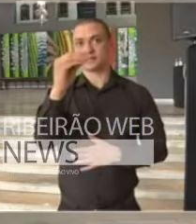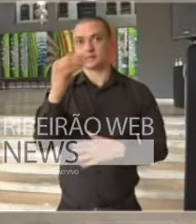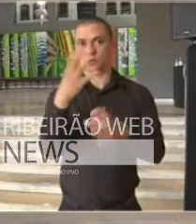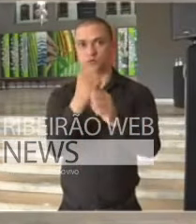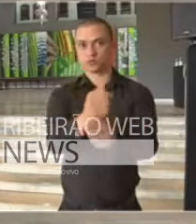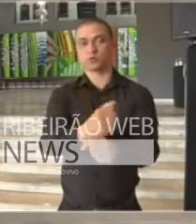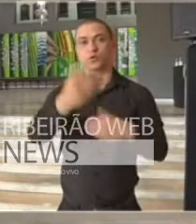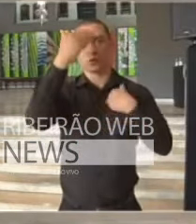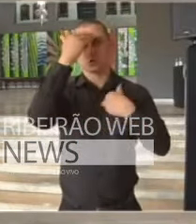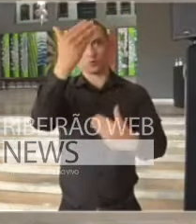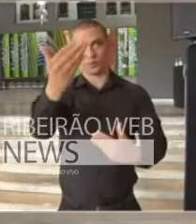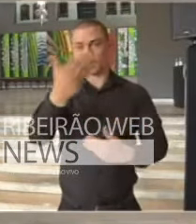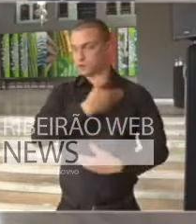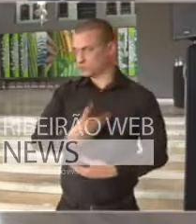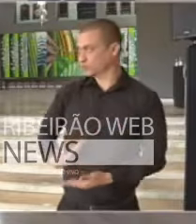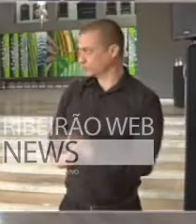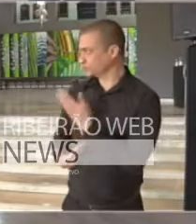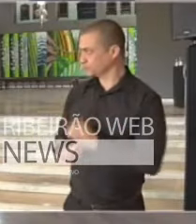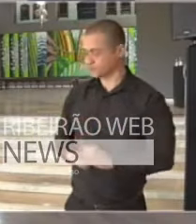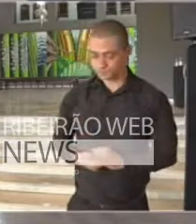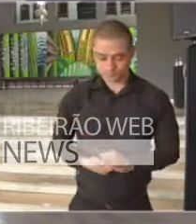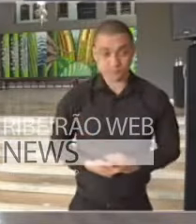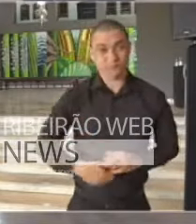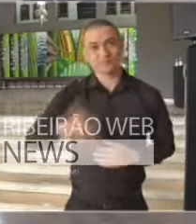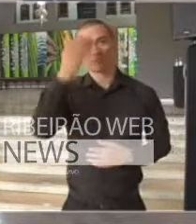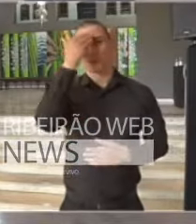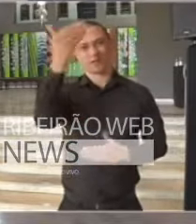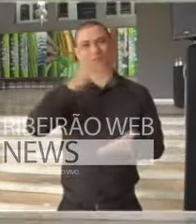Muito obrigado, governador. Obrigado, secretário. senhor Guilherme. Obrigado,